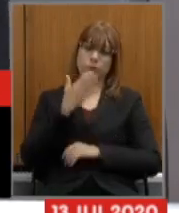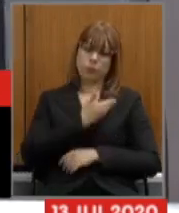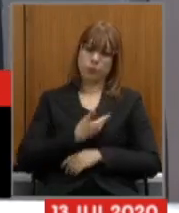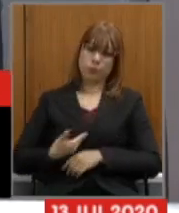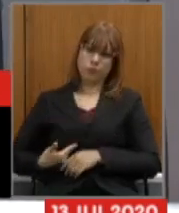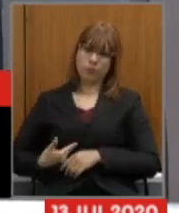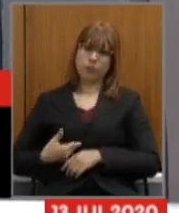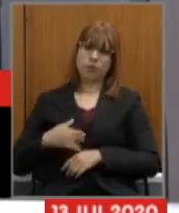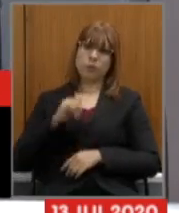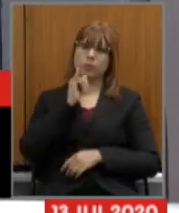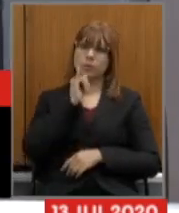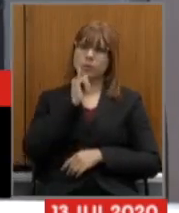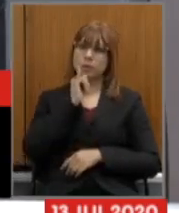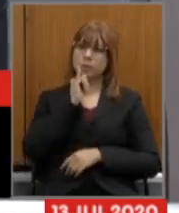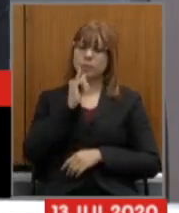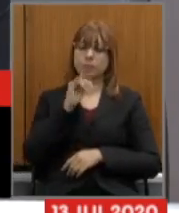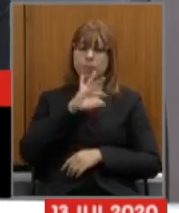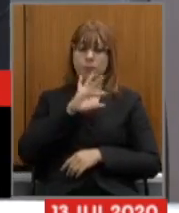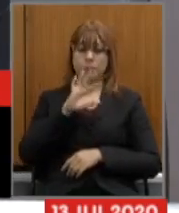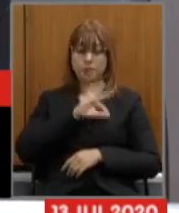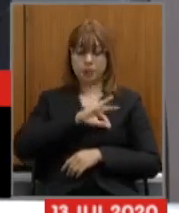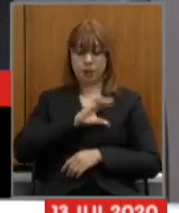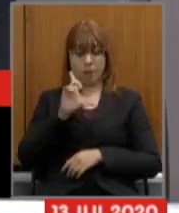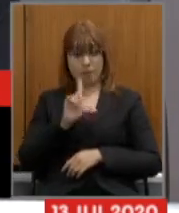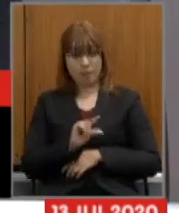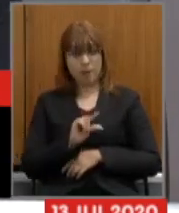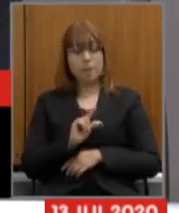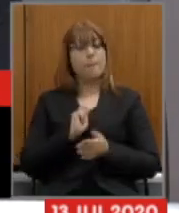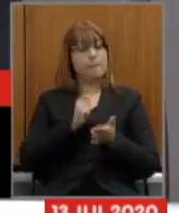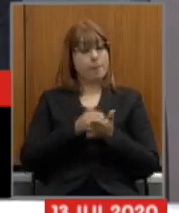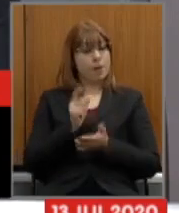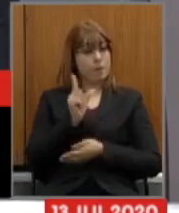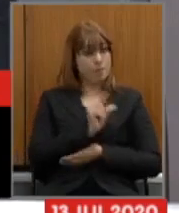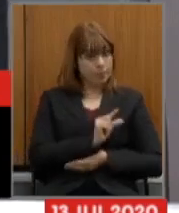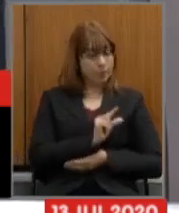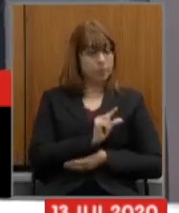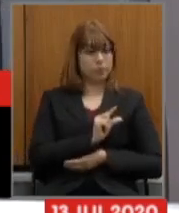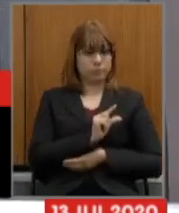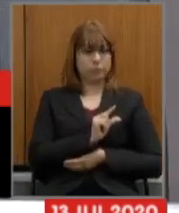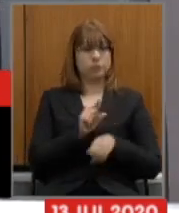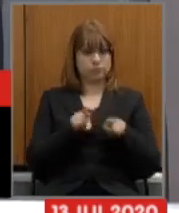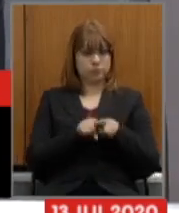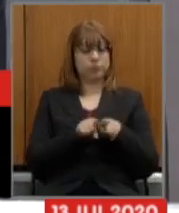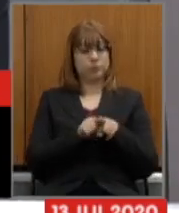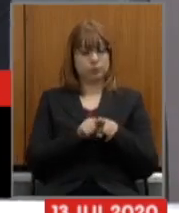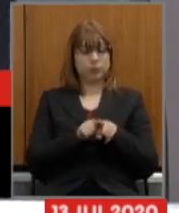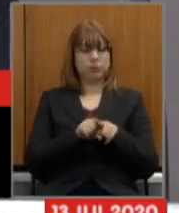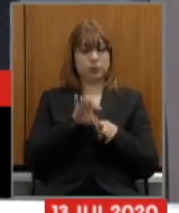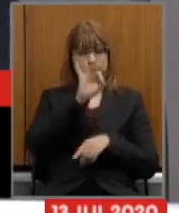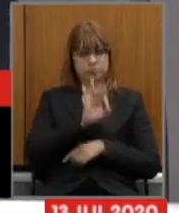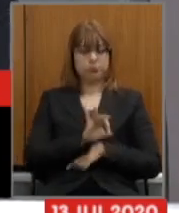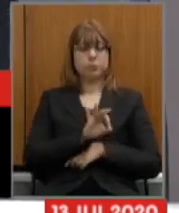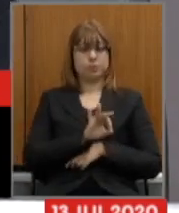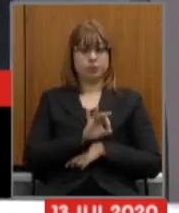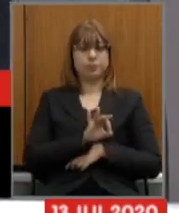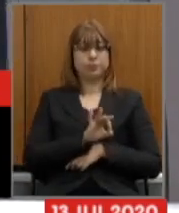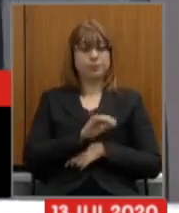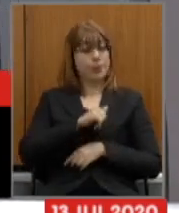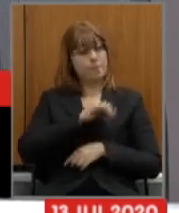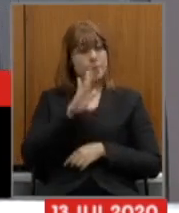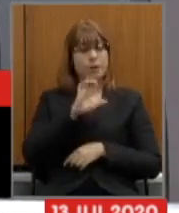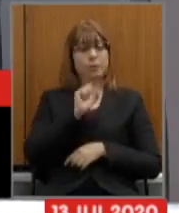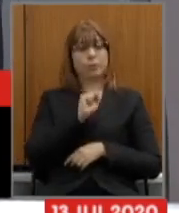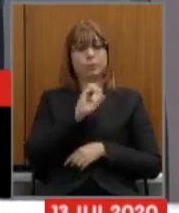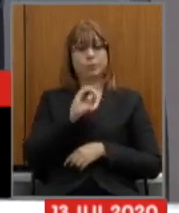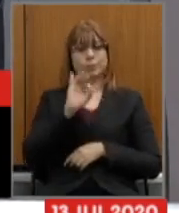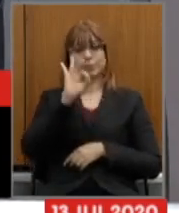menos no nosso estado vai estar pagando menos contribuindo menos na alíquota previdenciária e mais de 80%